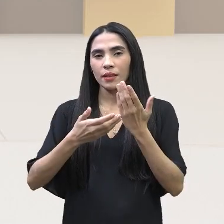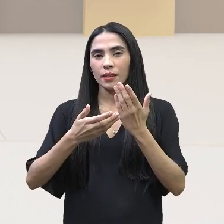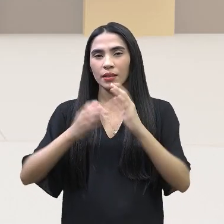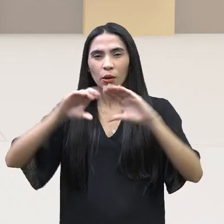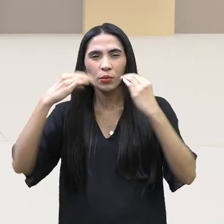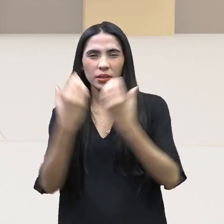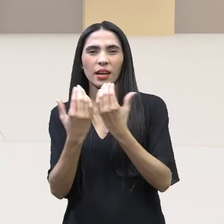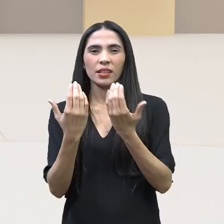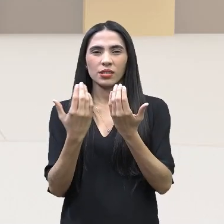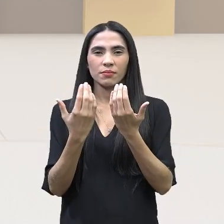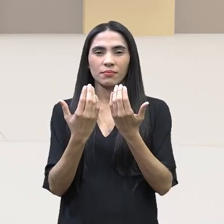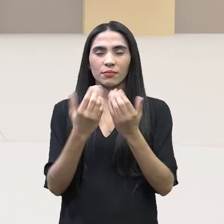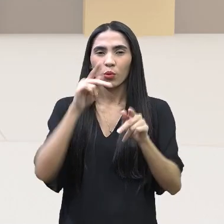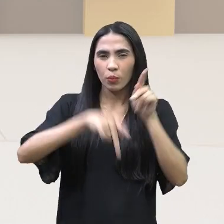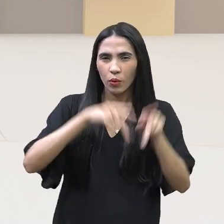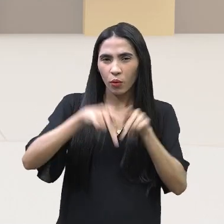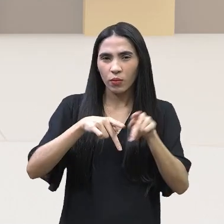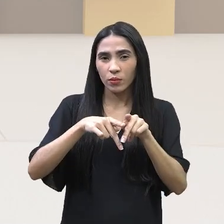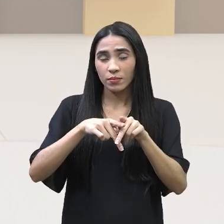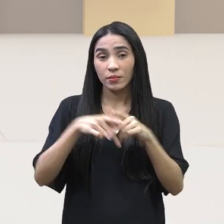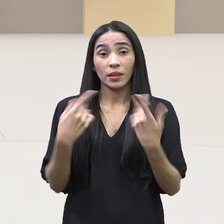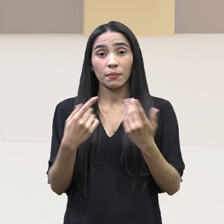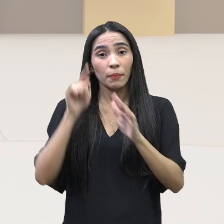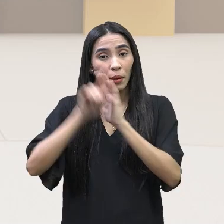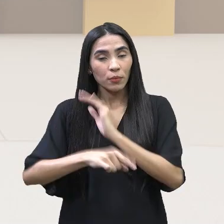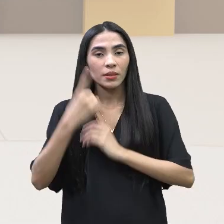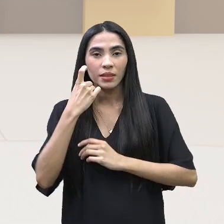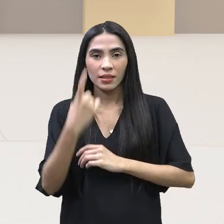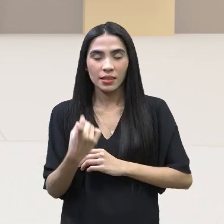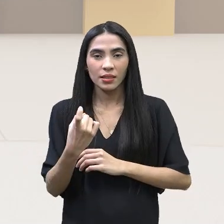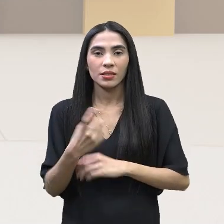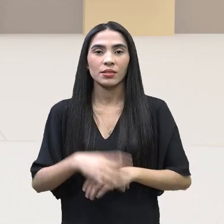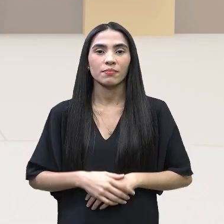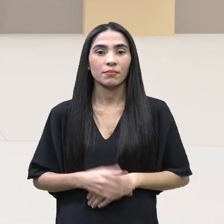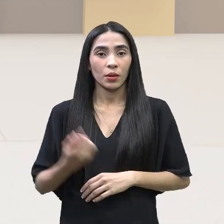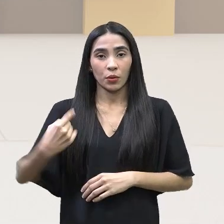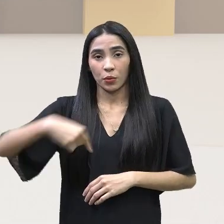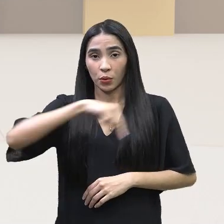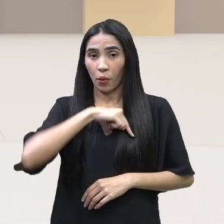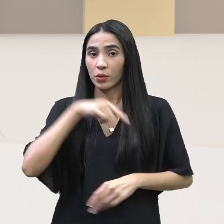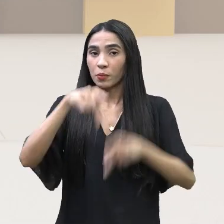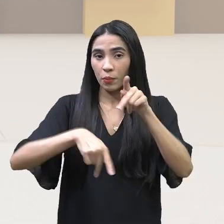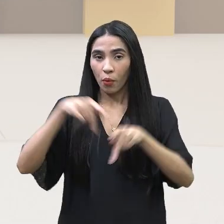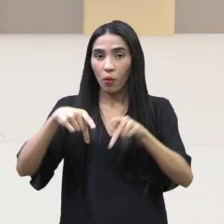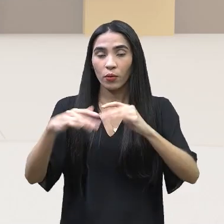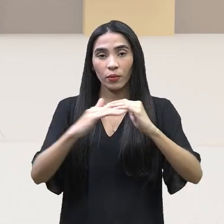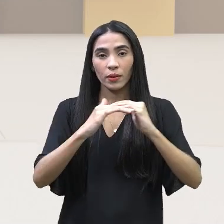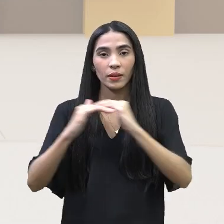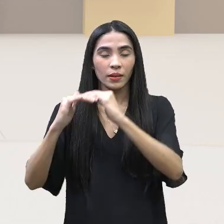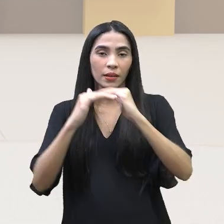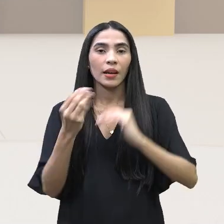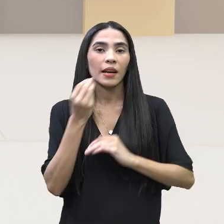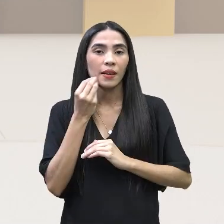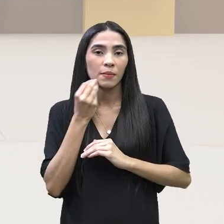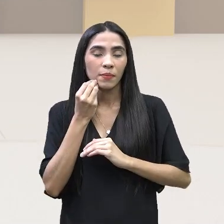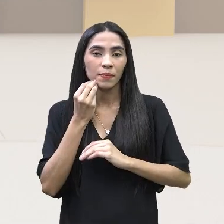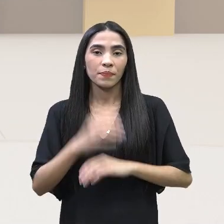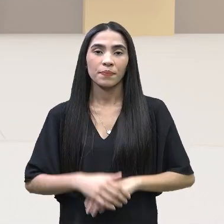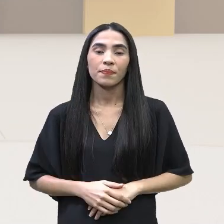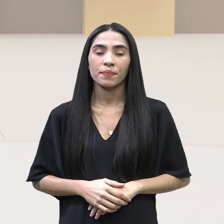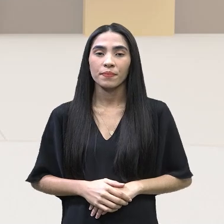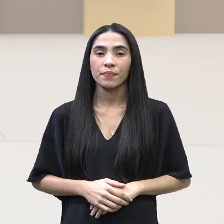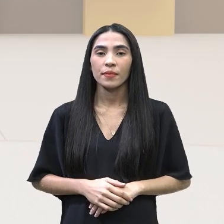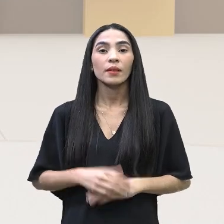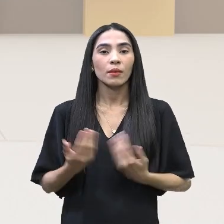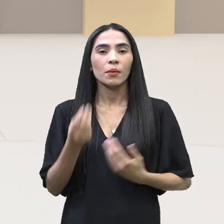pergunta interessante. Nós estamos falando de equidade. Nós somos iguais, não é verdade? E a equidade quer dizer, nós